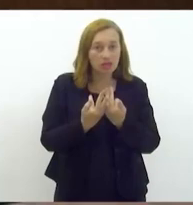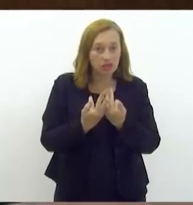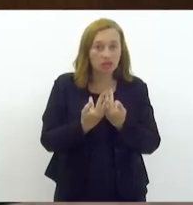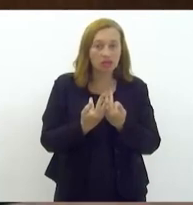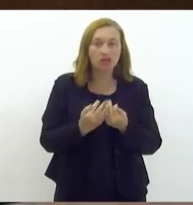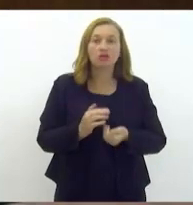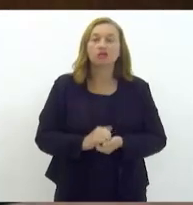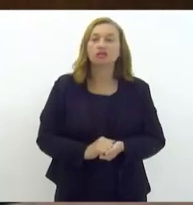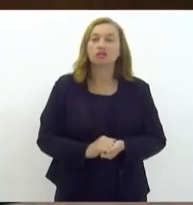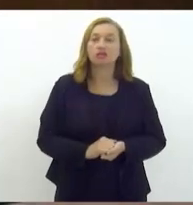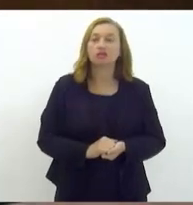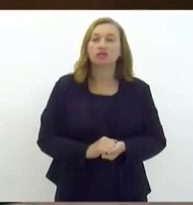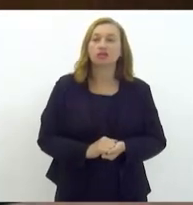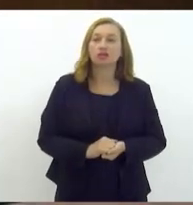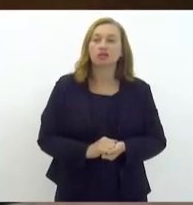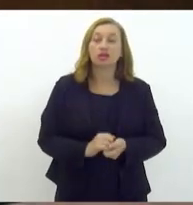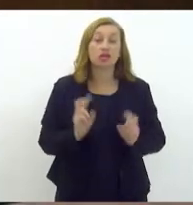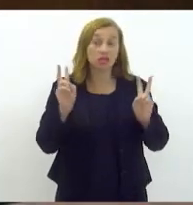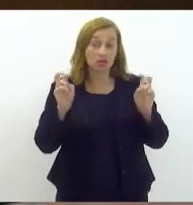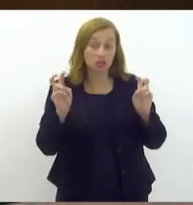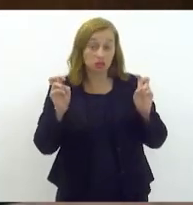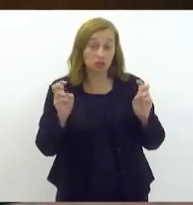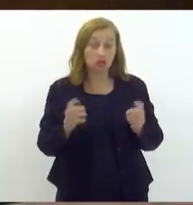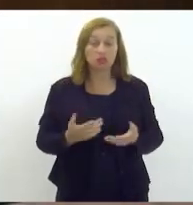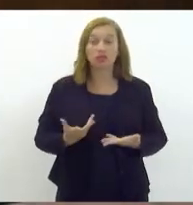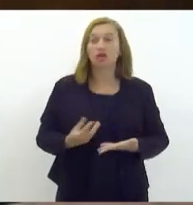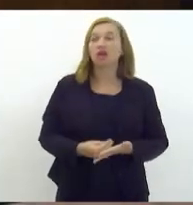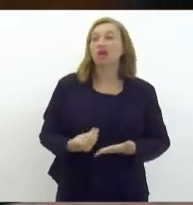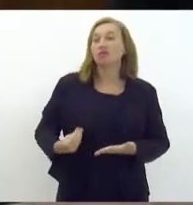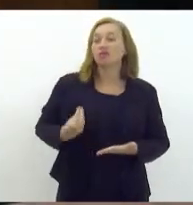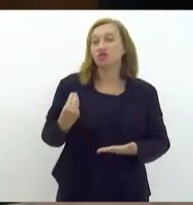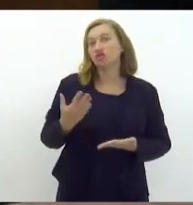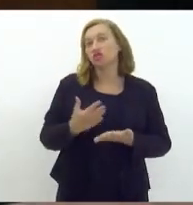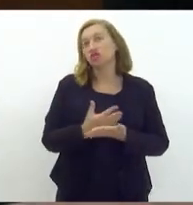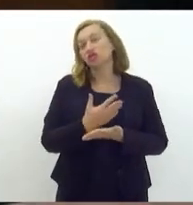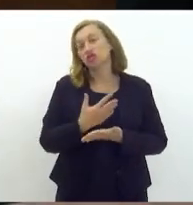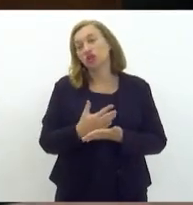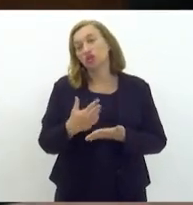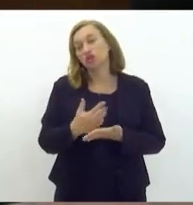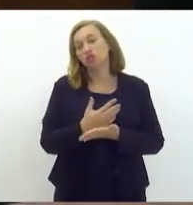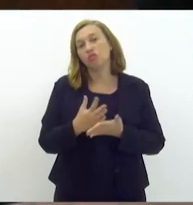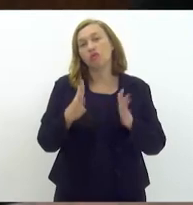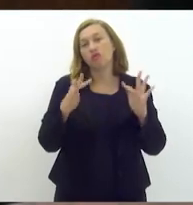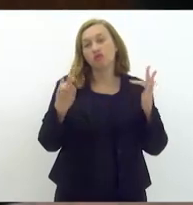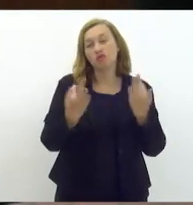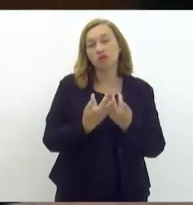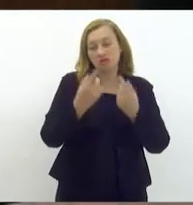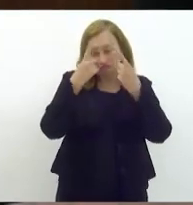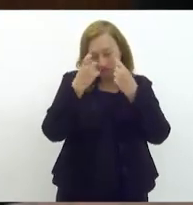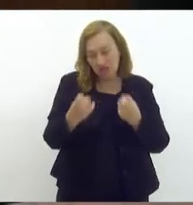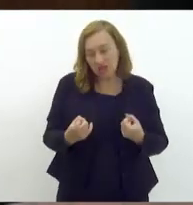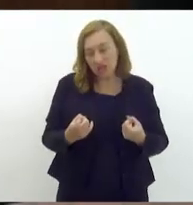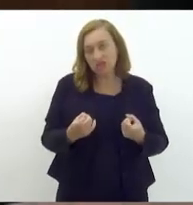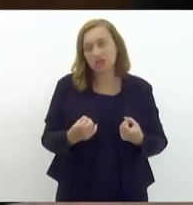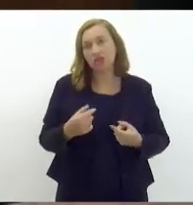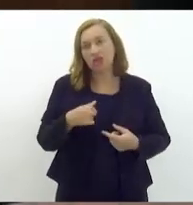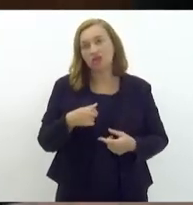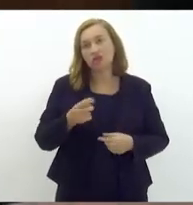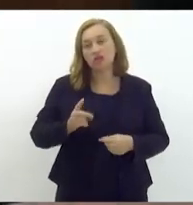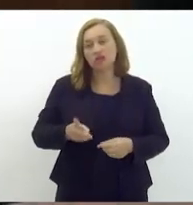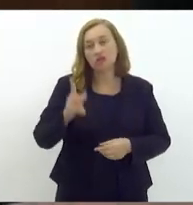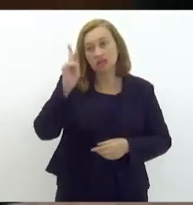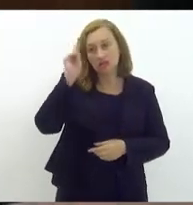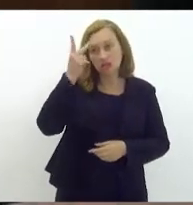detecta essa questão, a presença de algum familiar com violência. Eu conto sempre uma